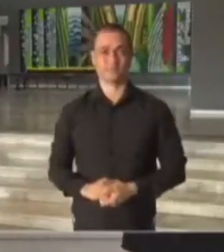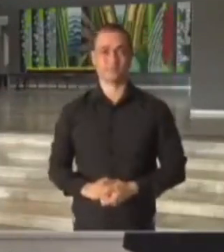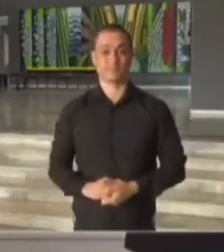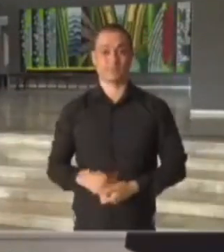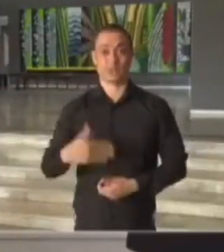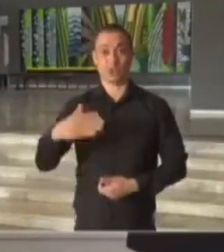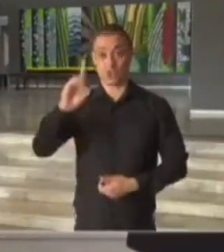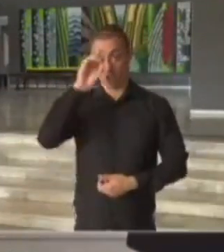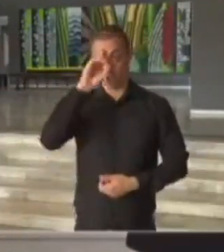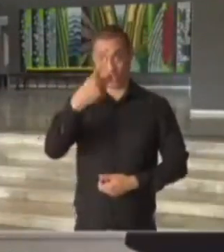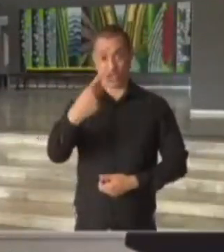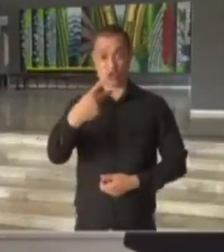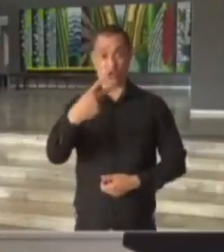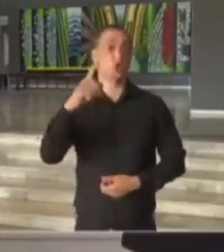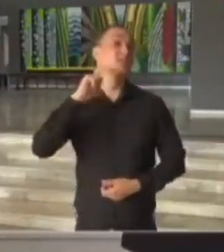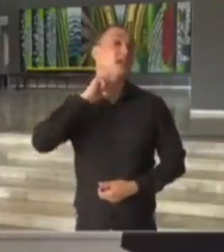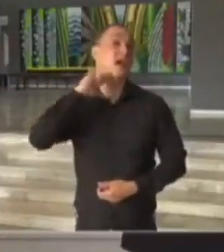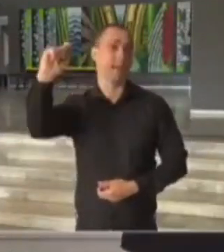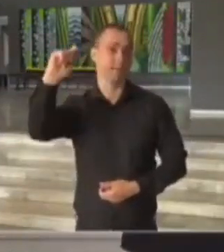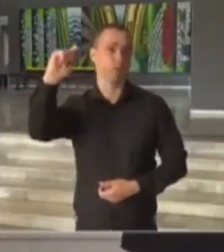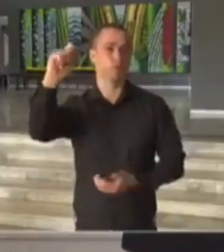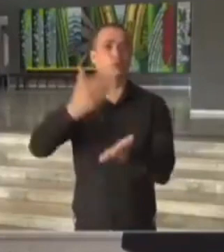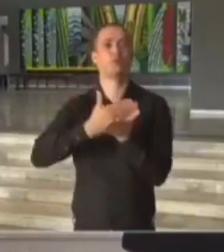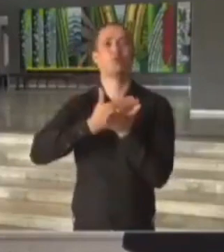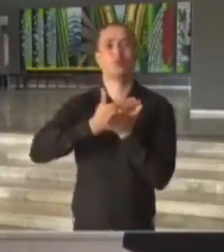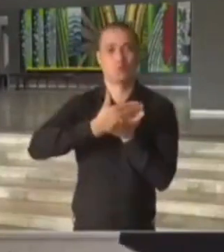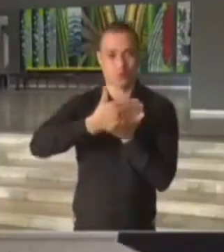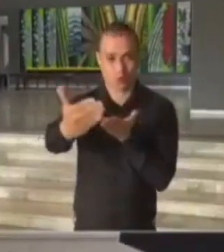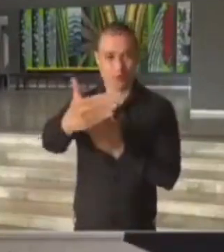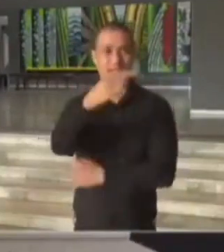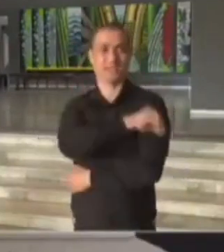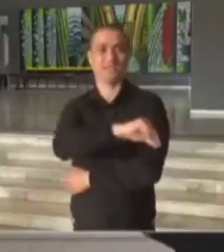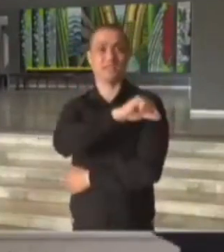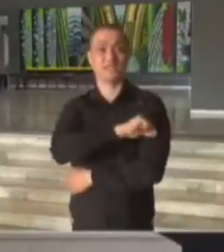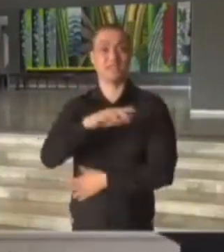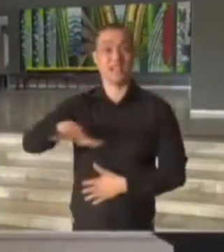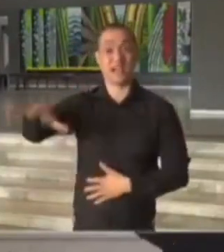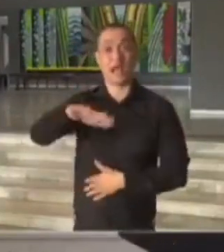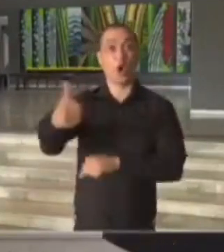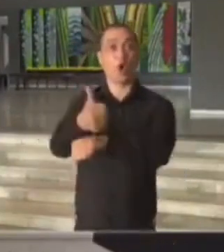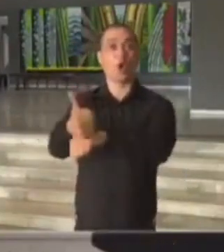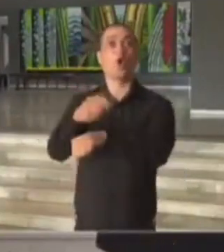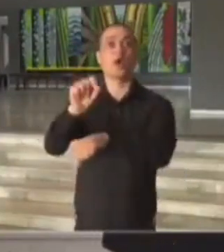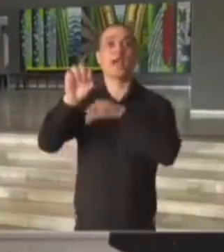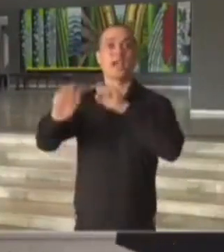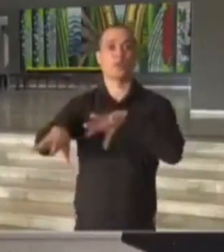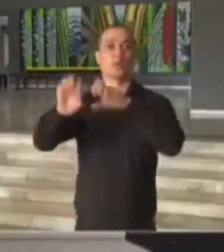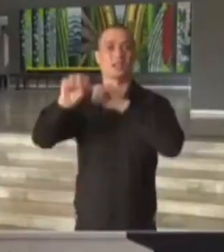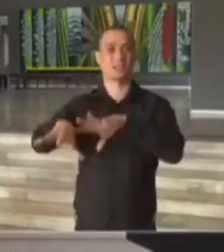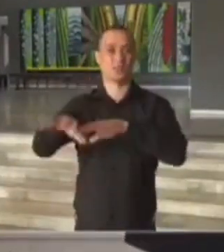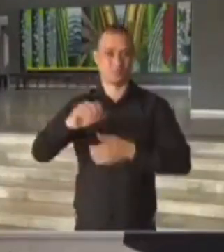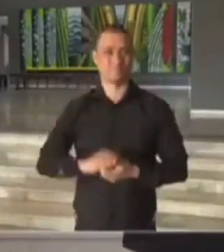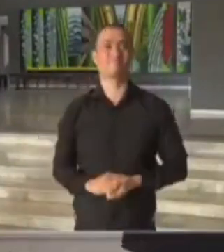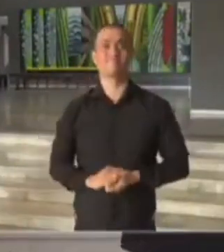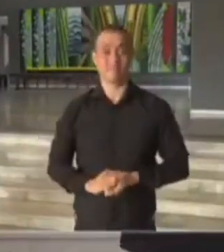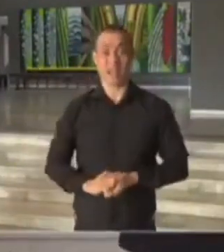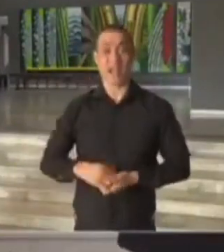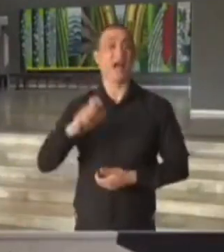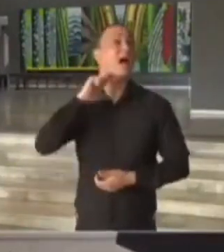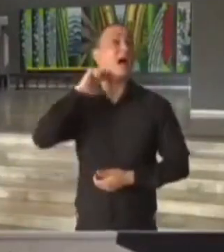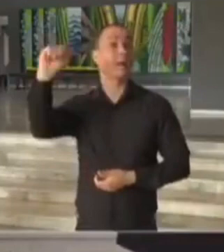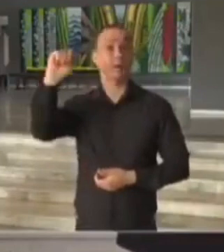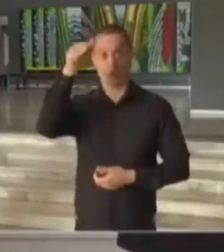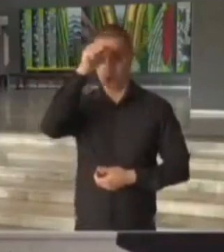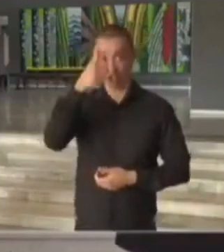A partir do dia 12 de abril, São Paulo começa a vacinar os profissionais da educação. No dia 12 de